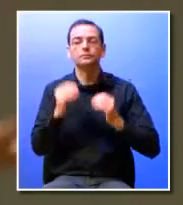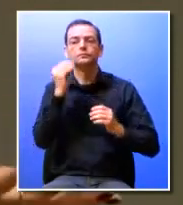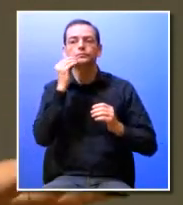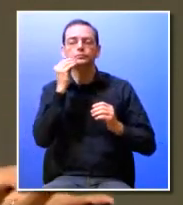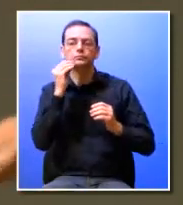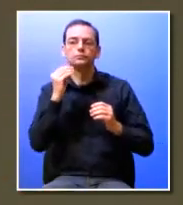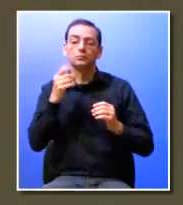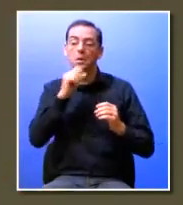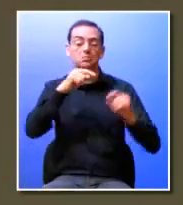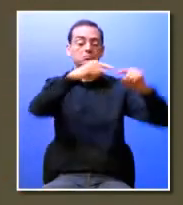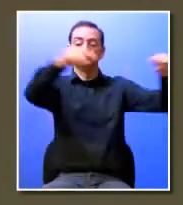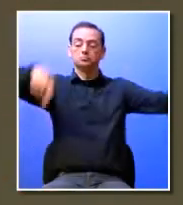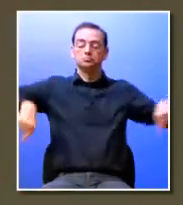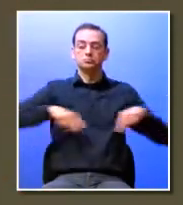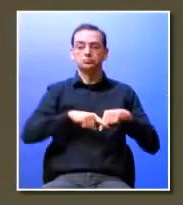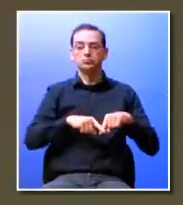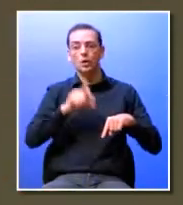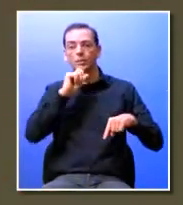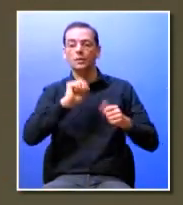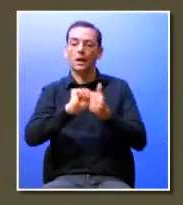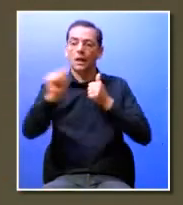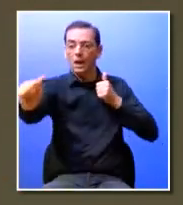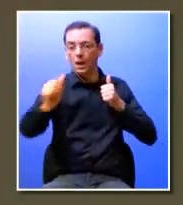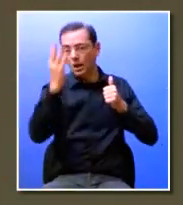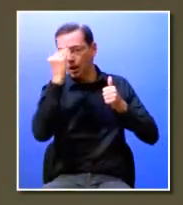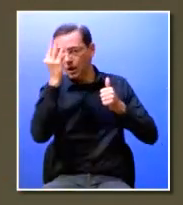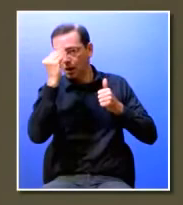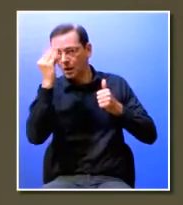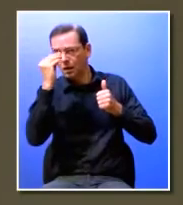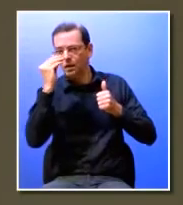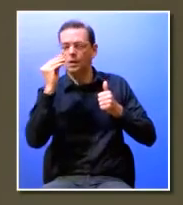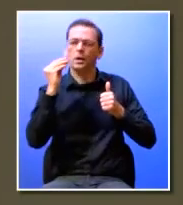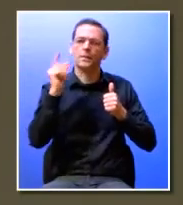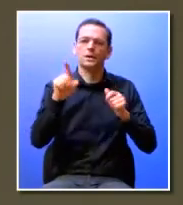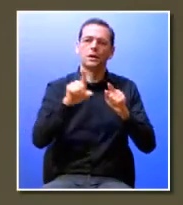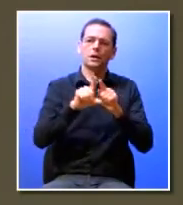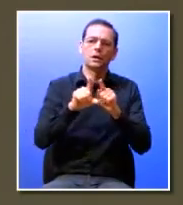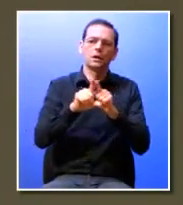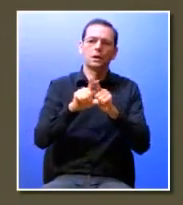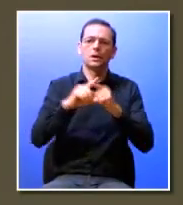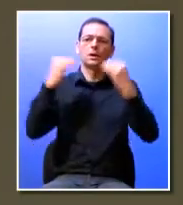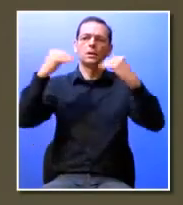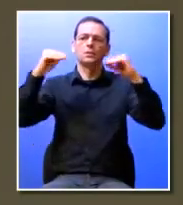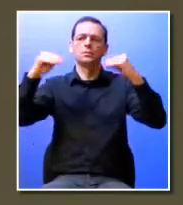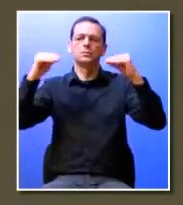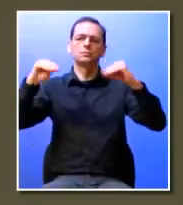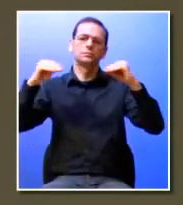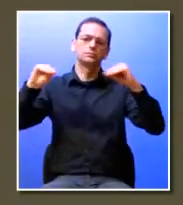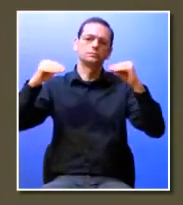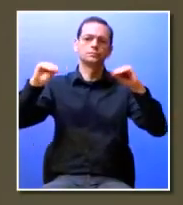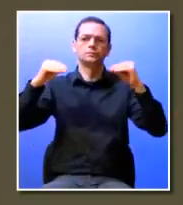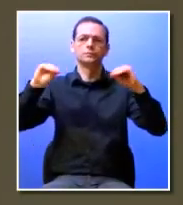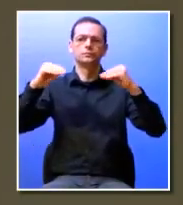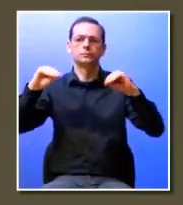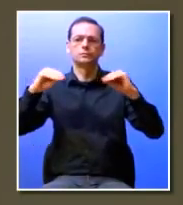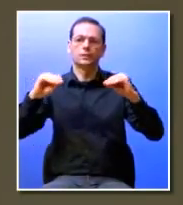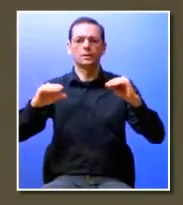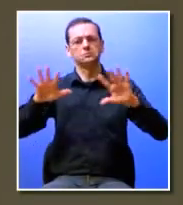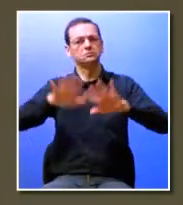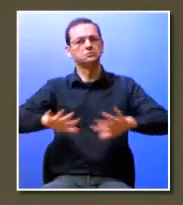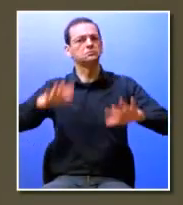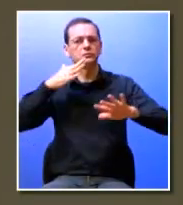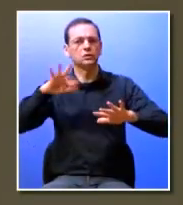então a formação em sala pode ser uma formação e-learning mas já são conteúdos mais formais transmitidos de uma forma relativamente mais passiva